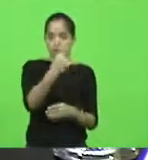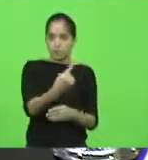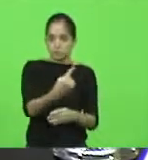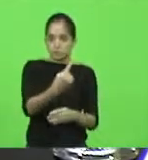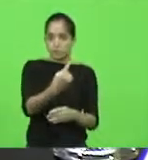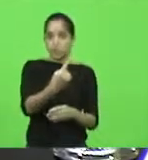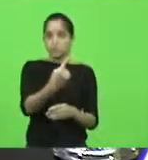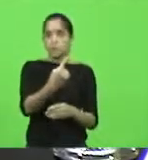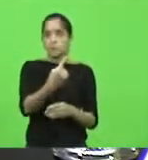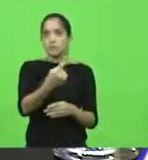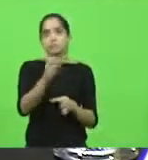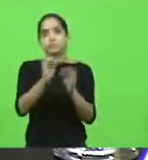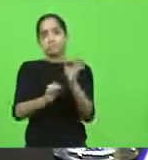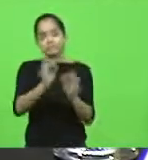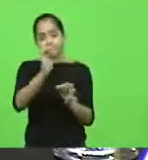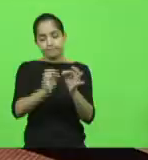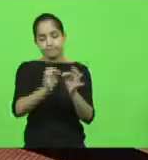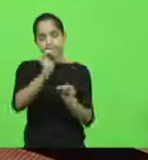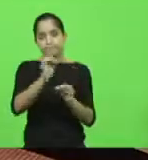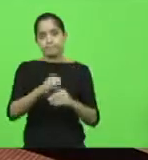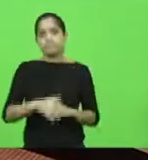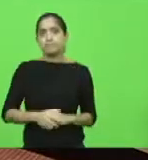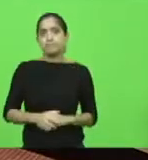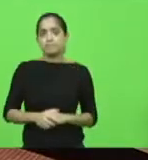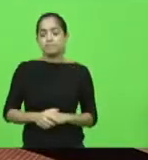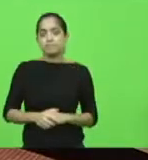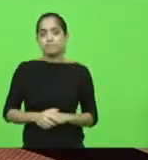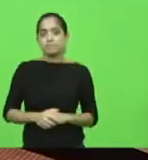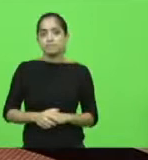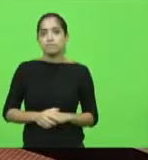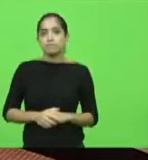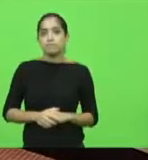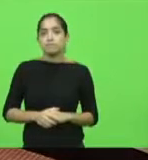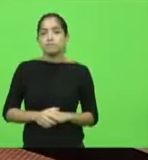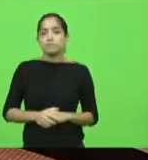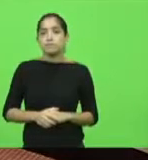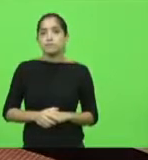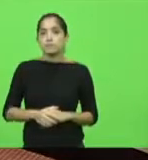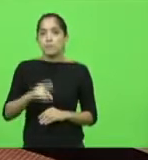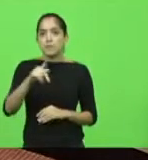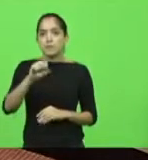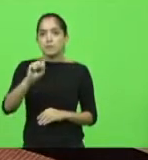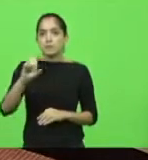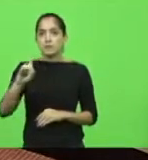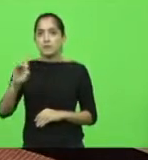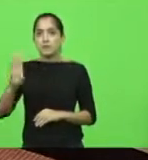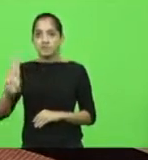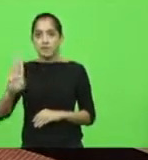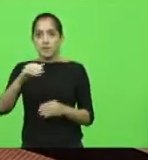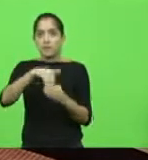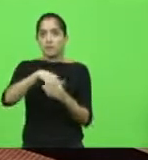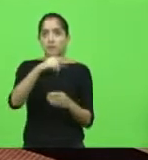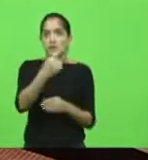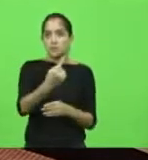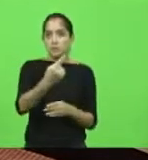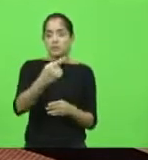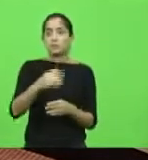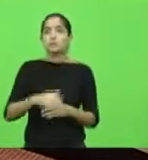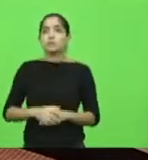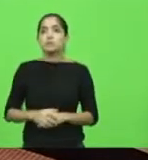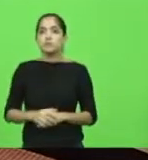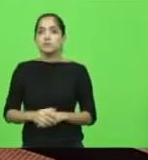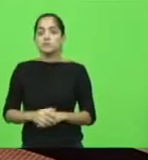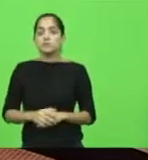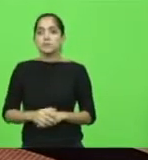restabeleça a justiça na sua plenitude. Obrigado. O PSD recomenda o voto 1. O PSDB recomenda o voto 1. O MDB recomenda o voto 1.